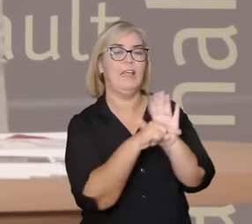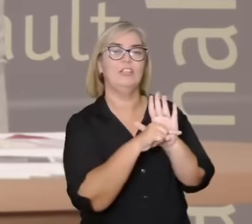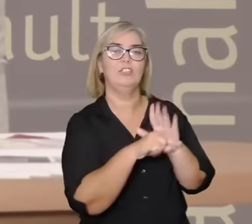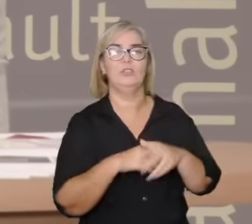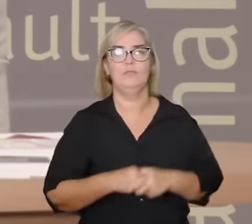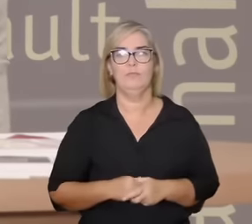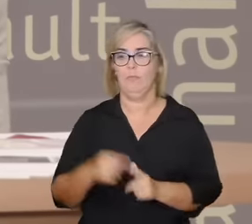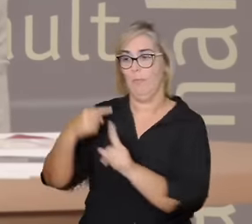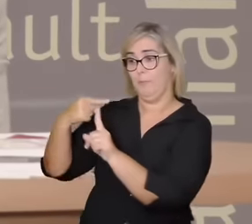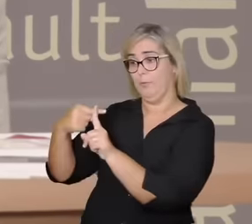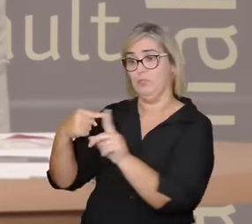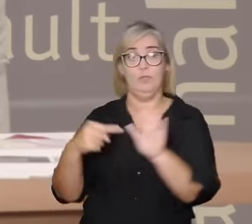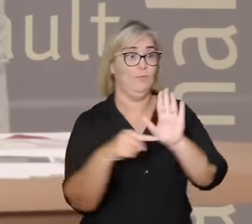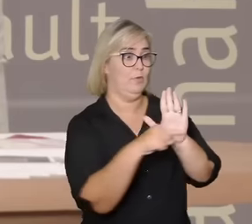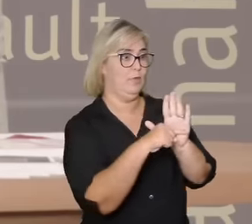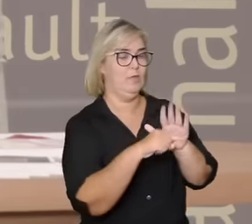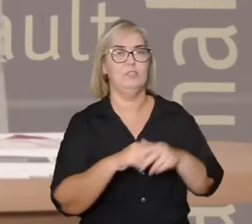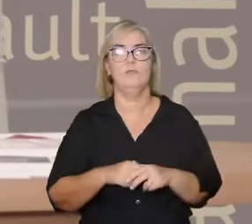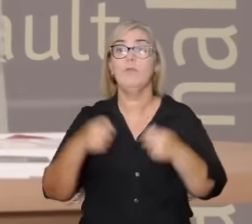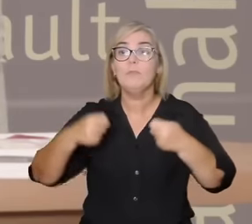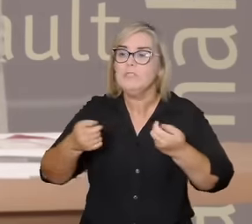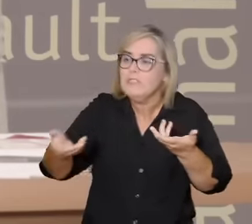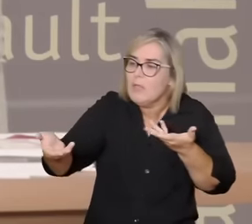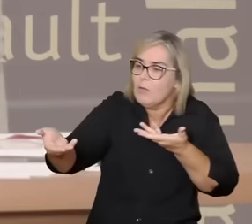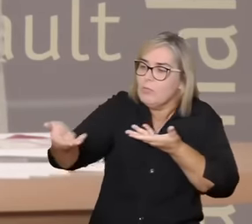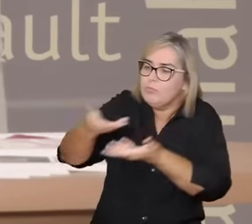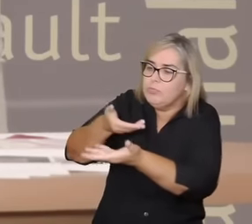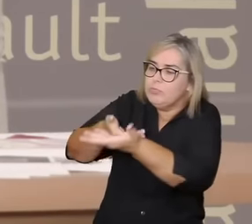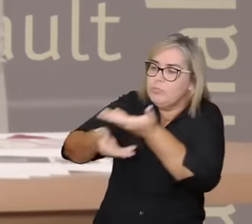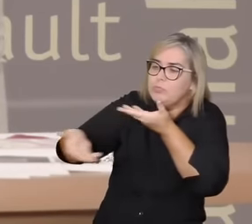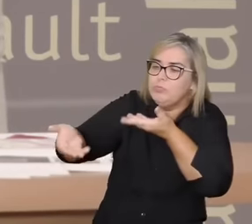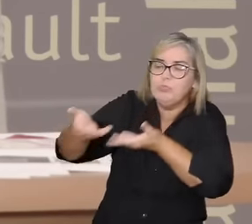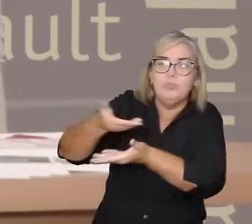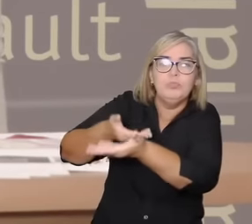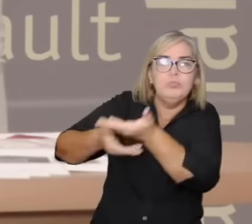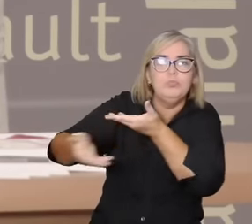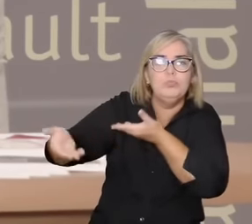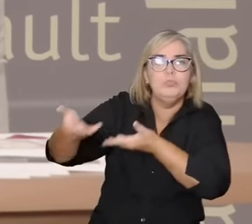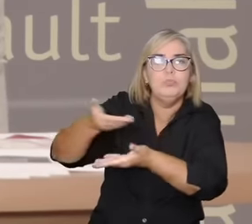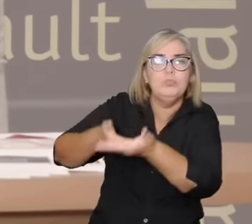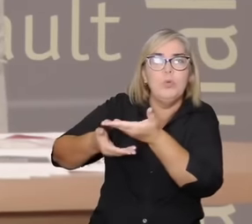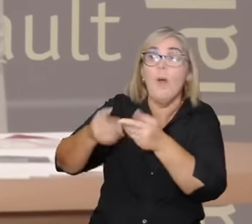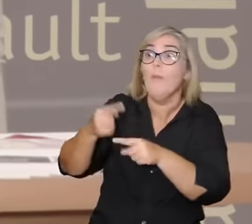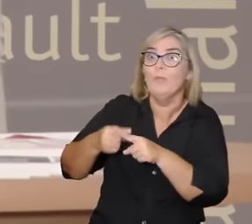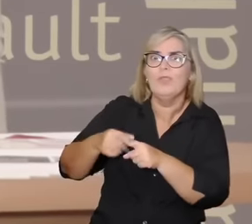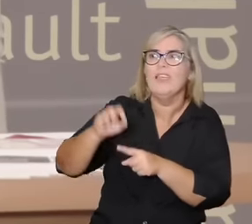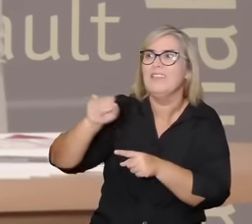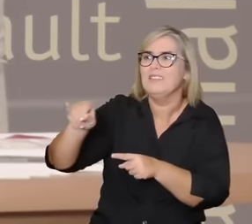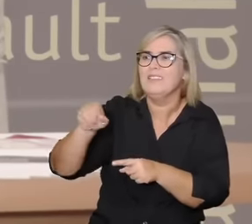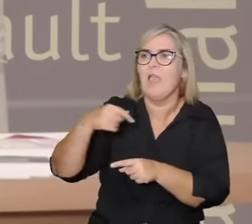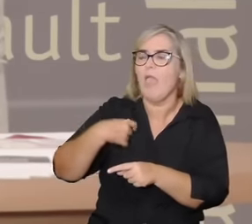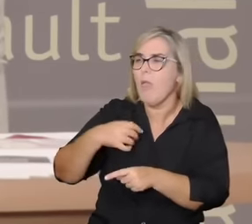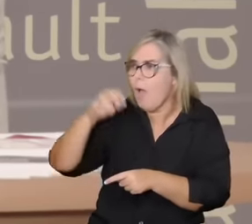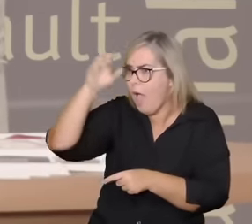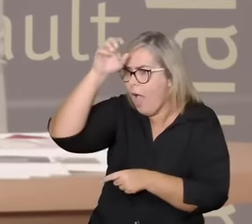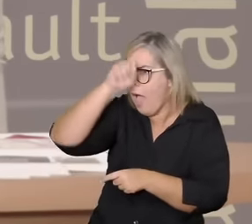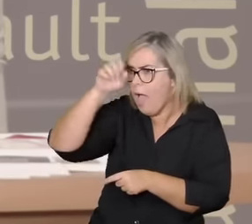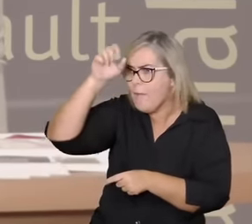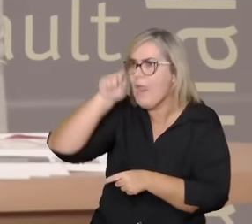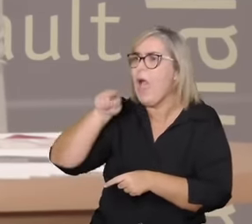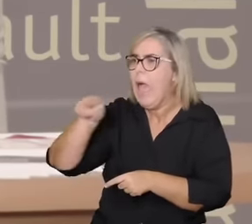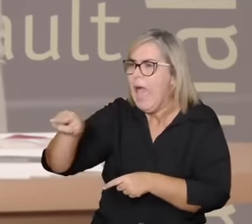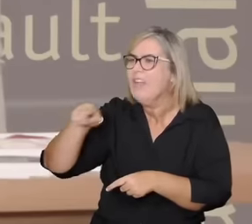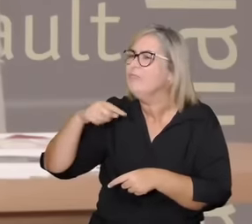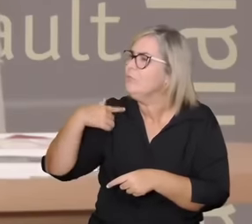importante apresentar a humanidade porque na ordem dessa humanidade da vulnerabilidade que a gente